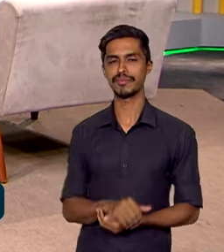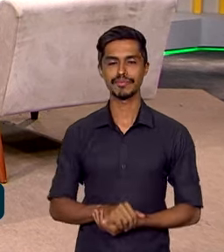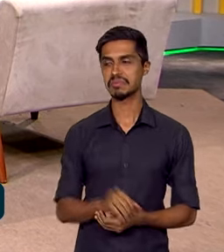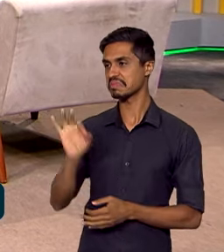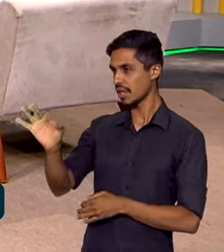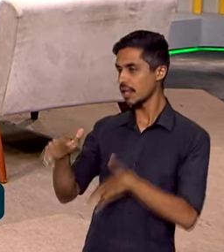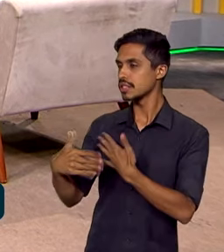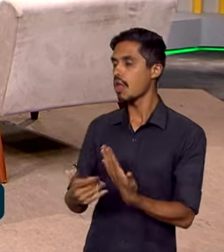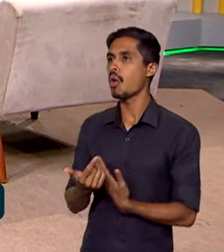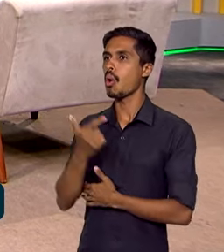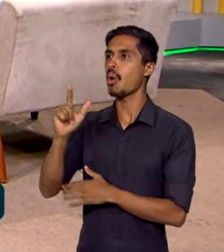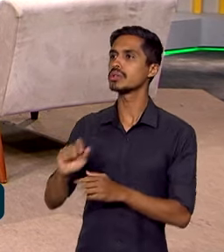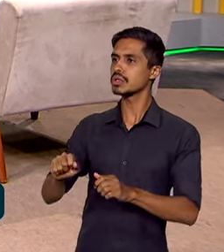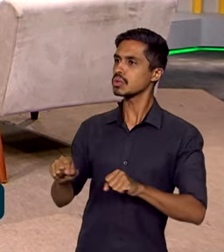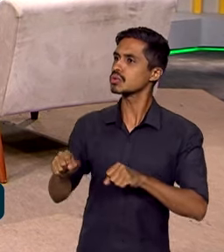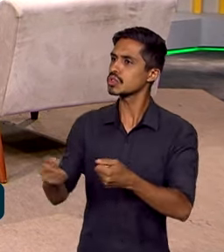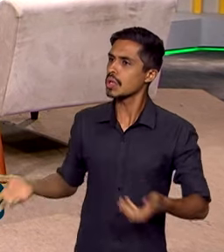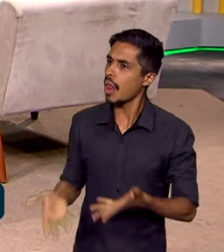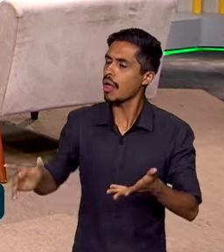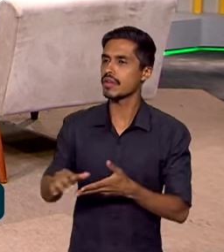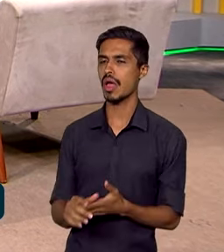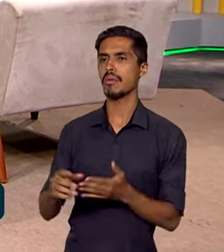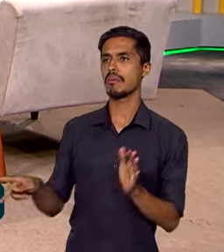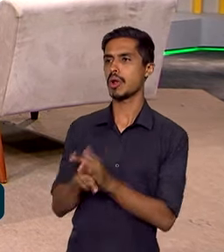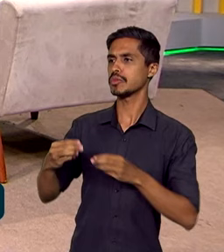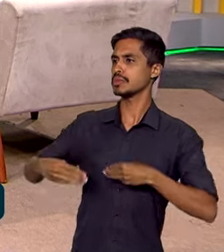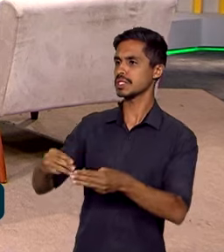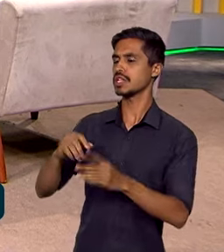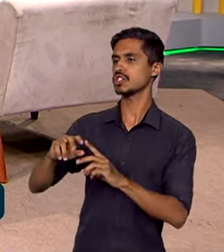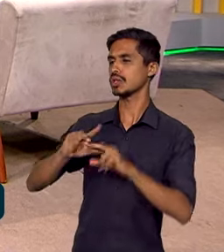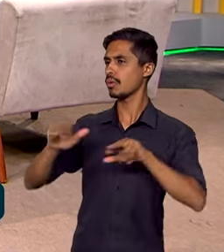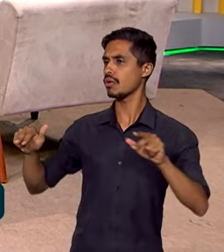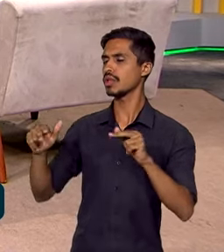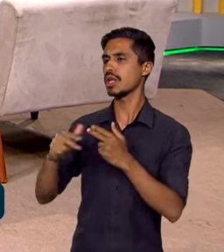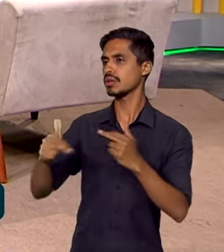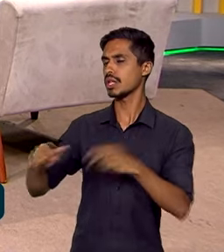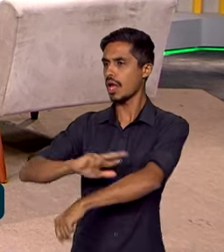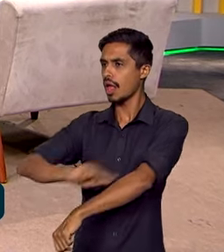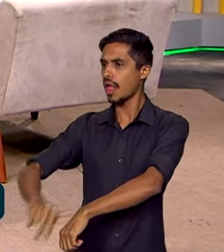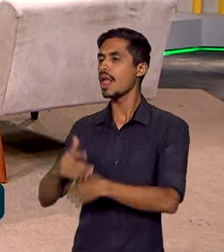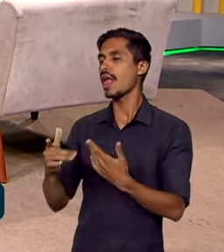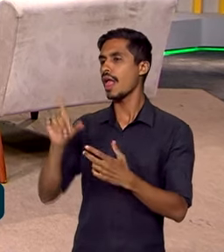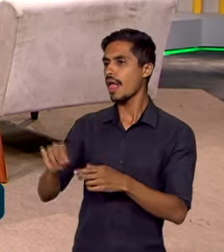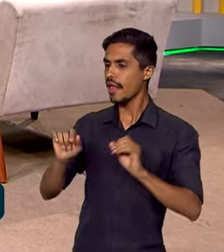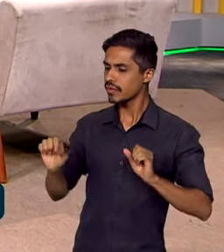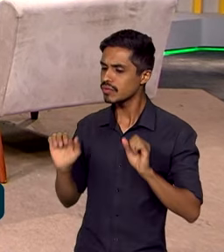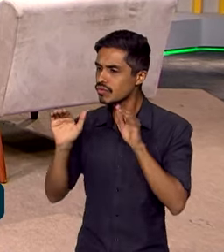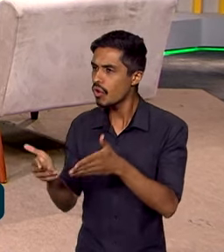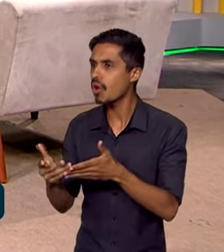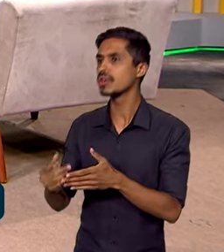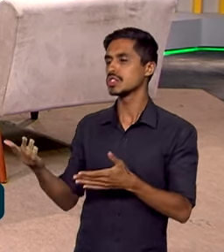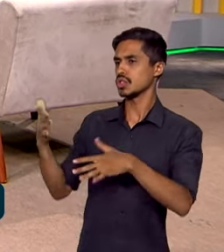Outra ação afirmativa importante do Ministério da Igualdade Racial é o de ampliar as oportunidades de inclusão